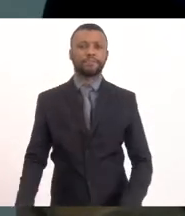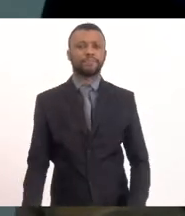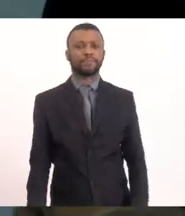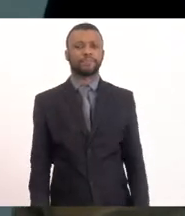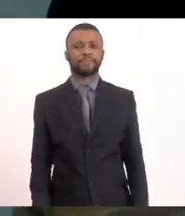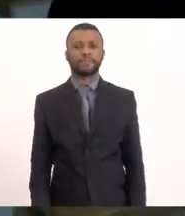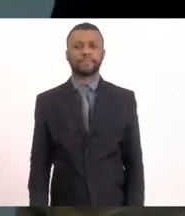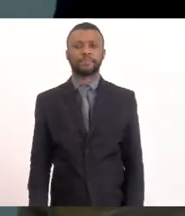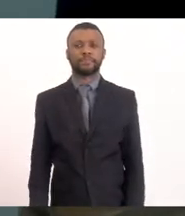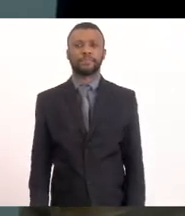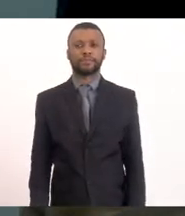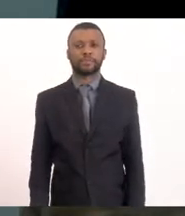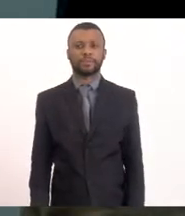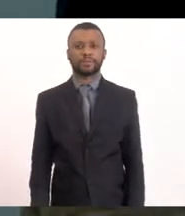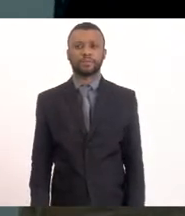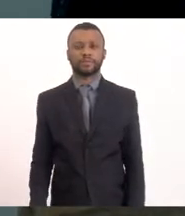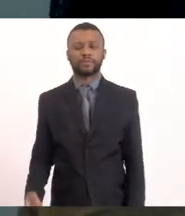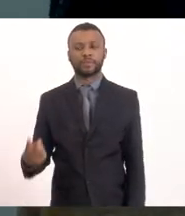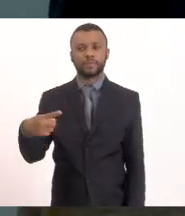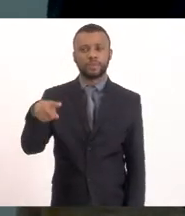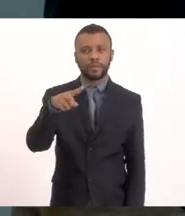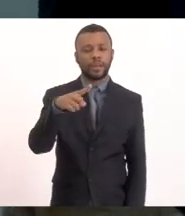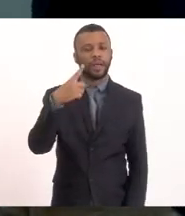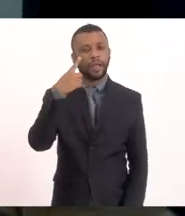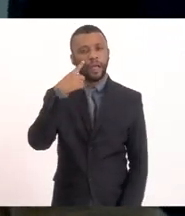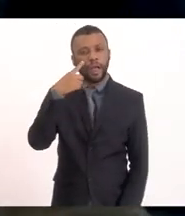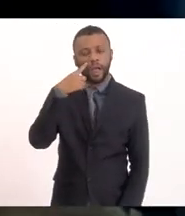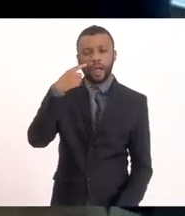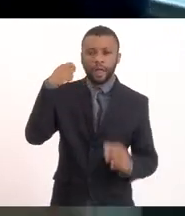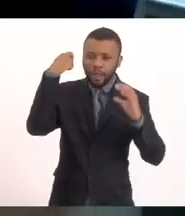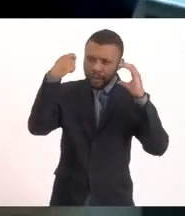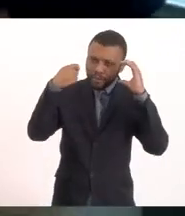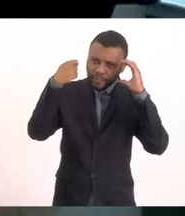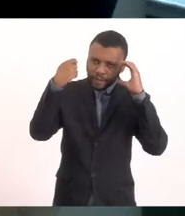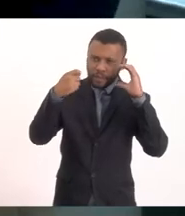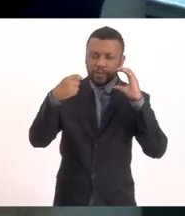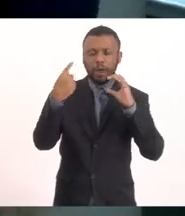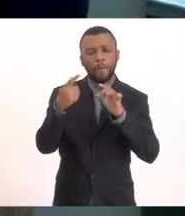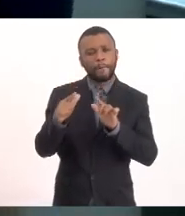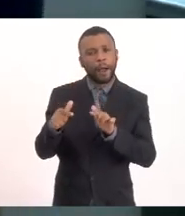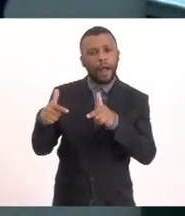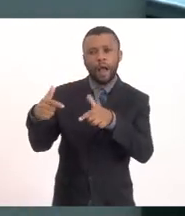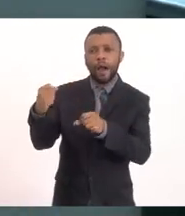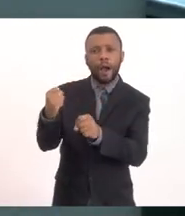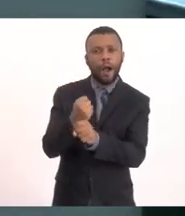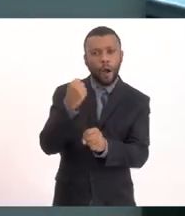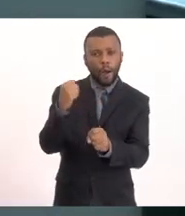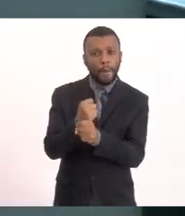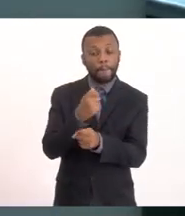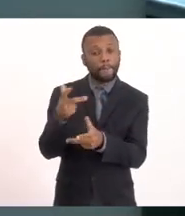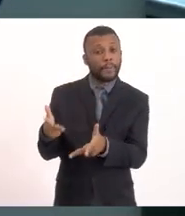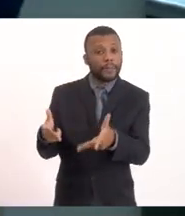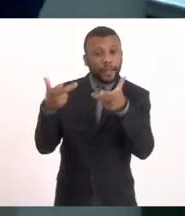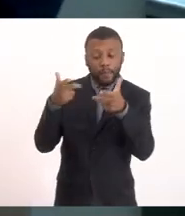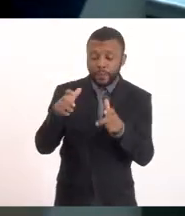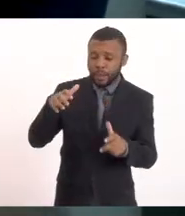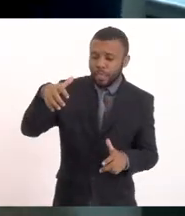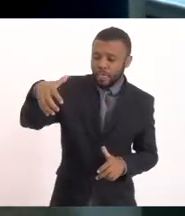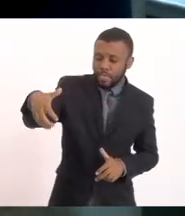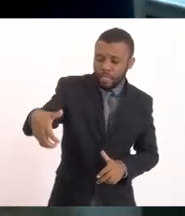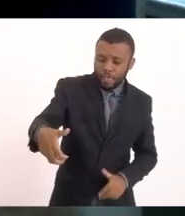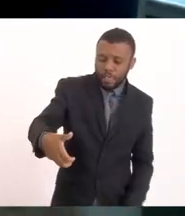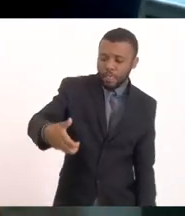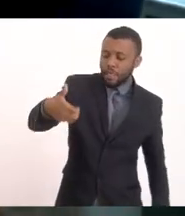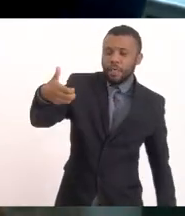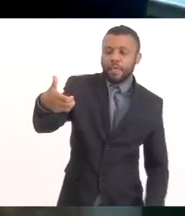Essa aí é a nossa intervenção Na boca da barra Vocês veem que o material Retirado no fundo Tem